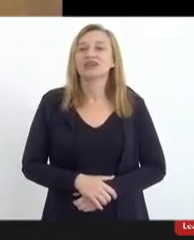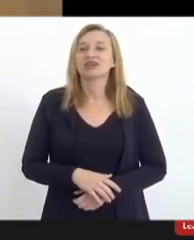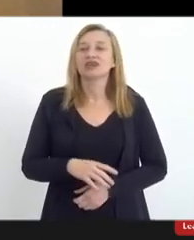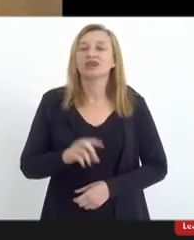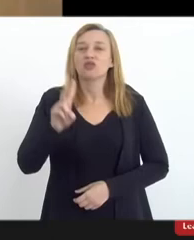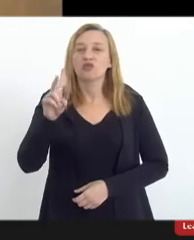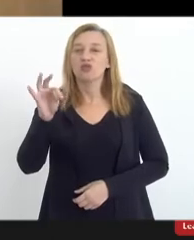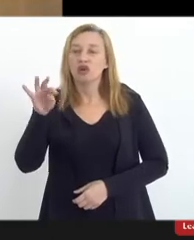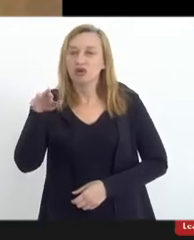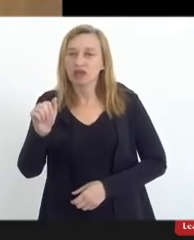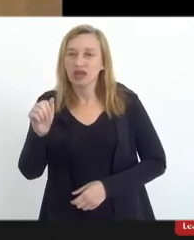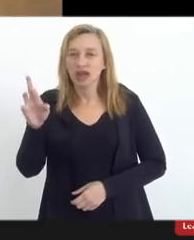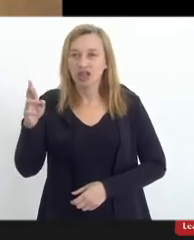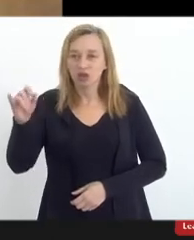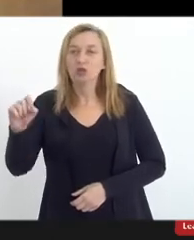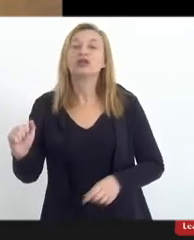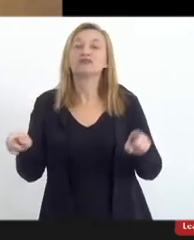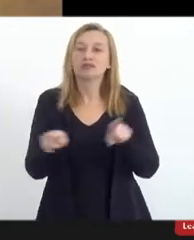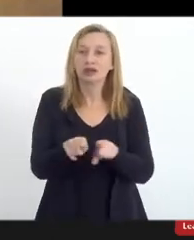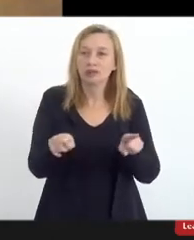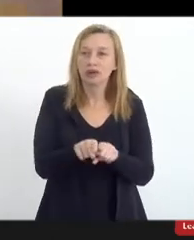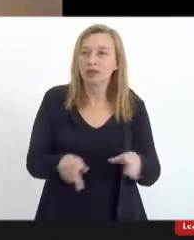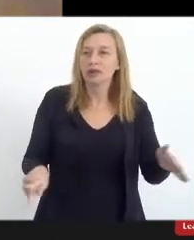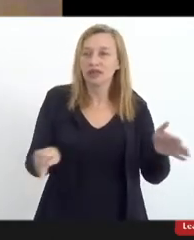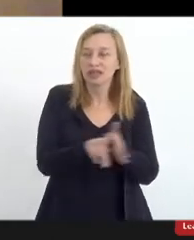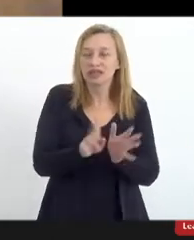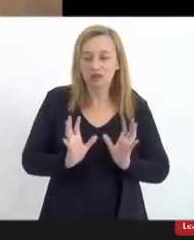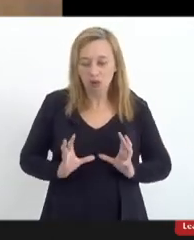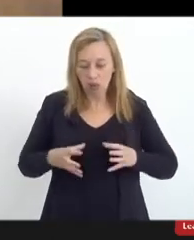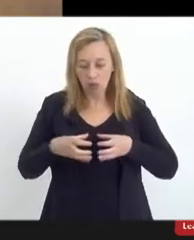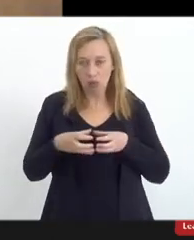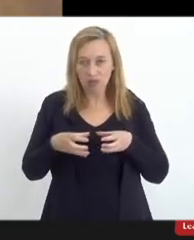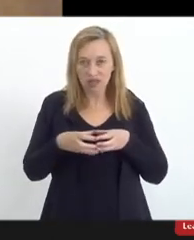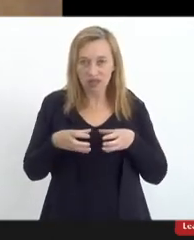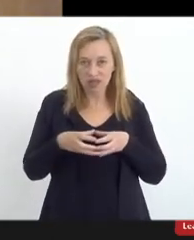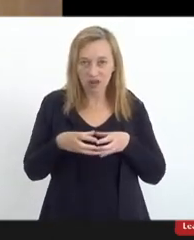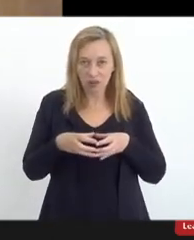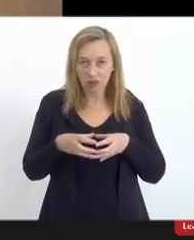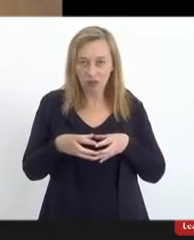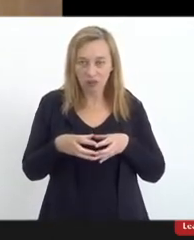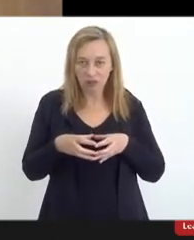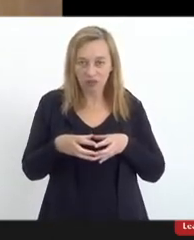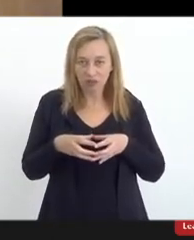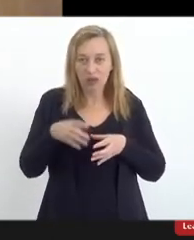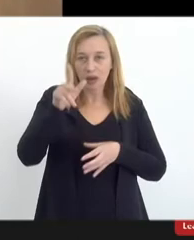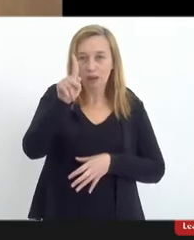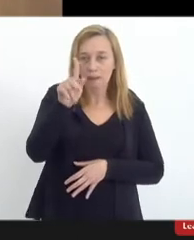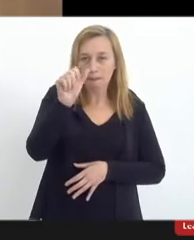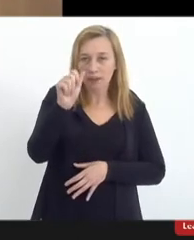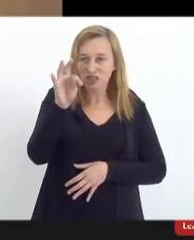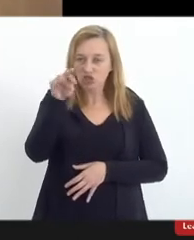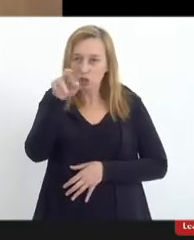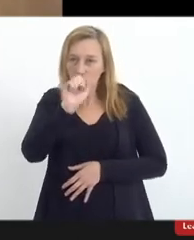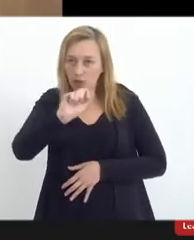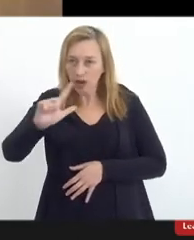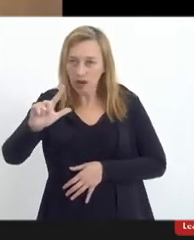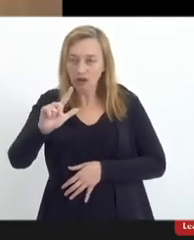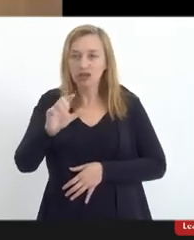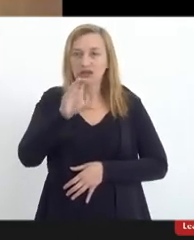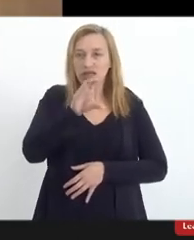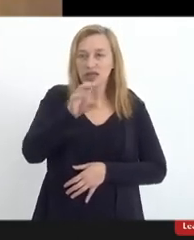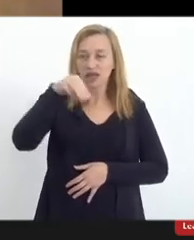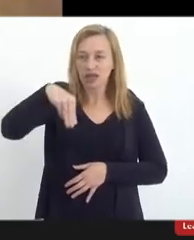Volta Redonda, Barra do Piraí, também fez parte da comissão pastoral da CNBB,